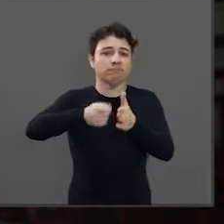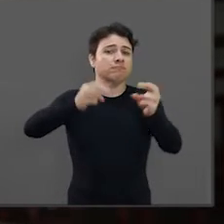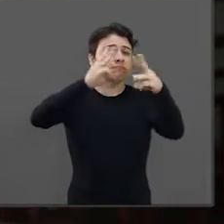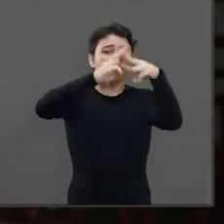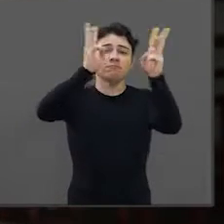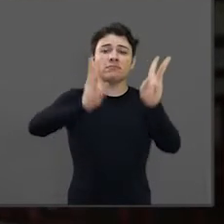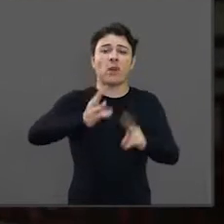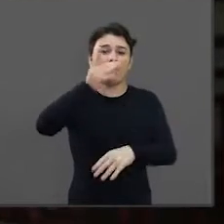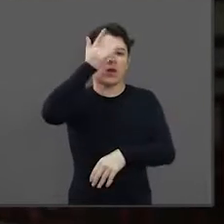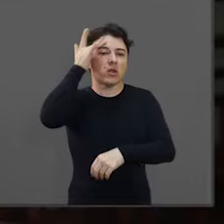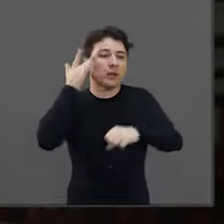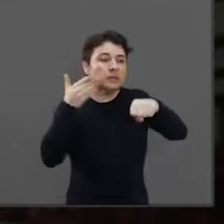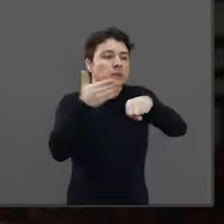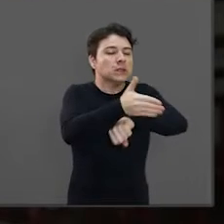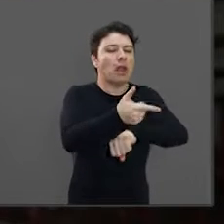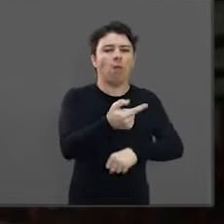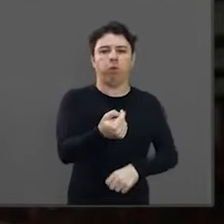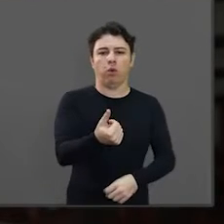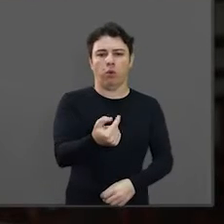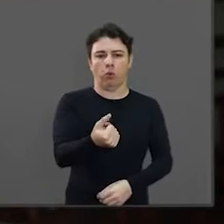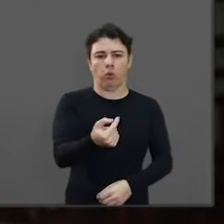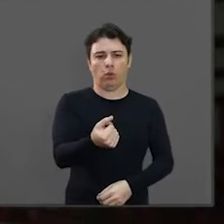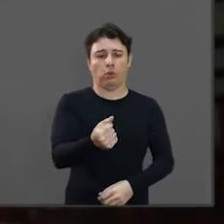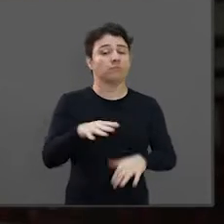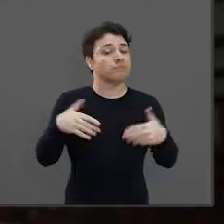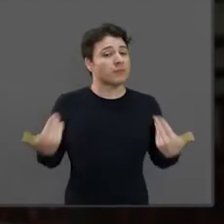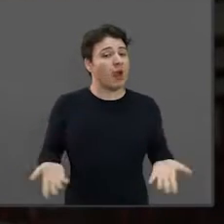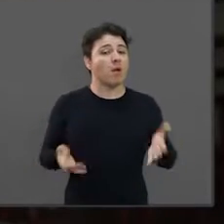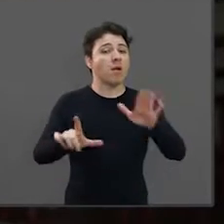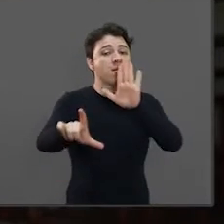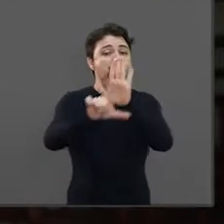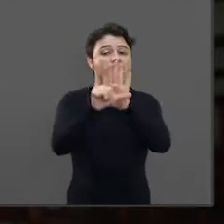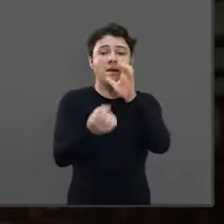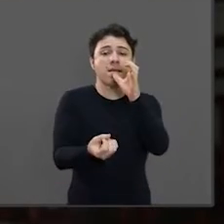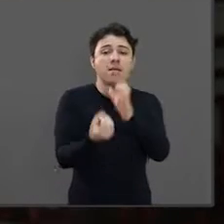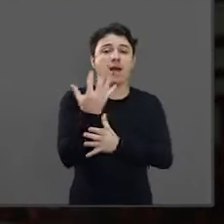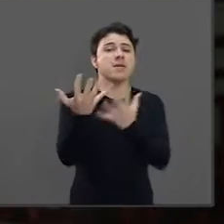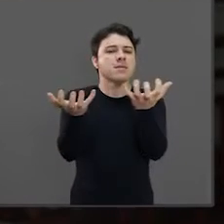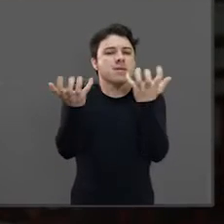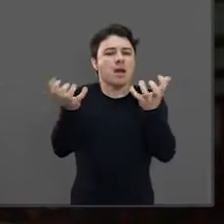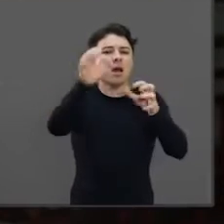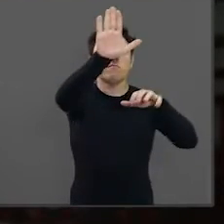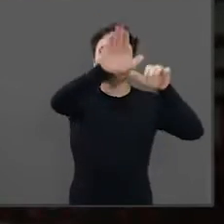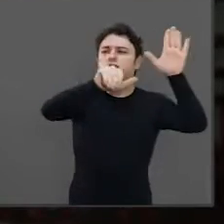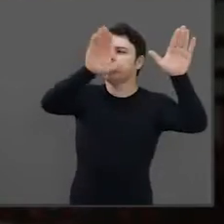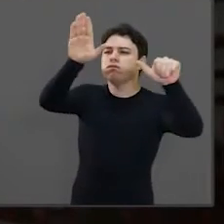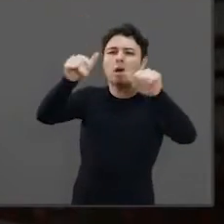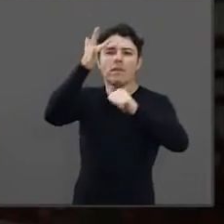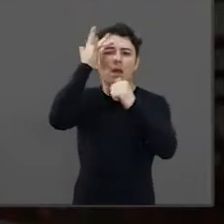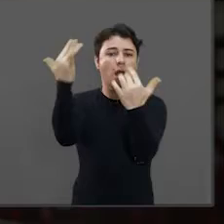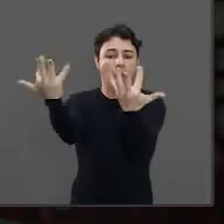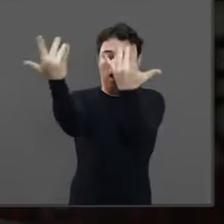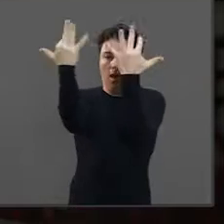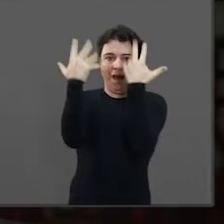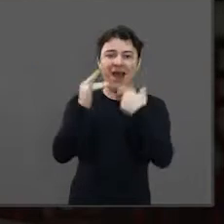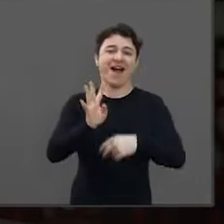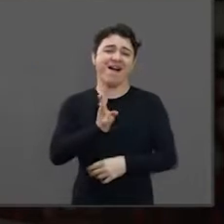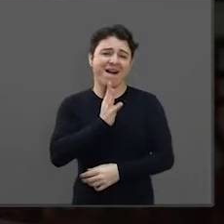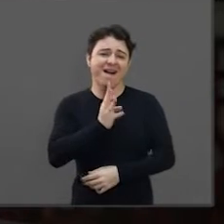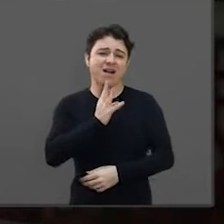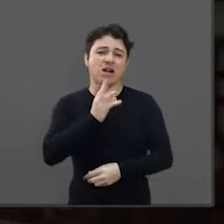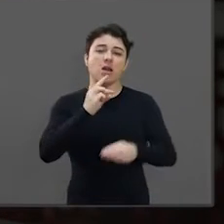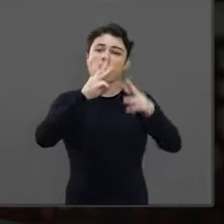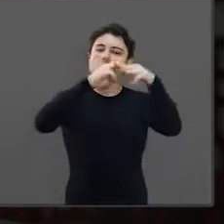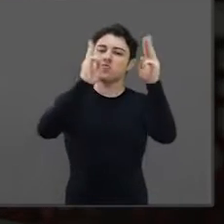calhou até porque a intenção nossa, a primeira intenção nossa, na realidade, é ajudar a divulgar. A gente vê que os museus são